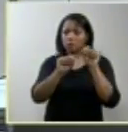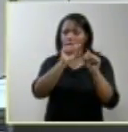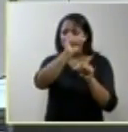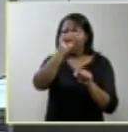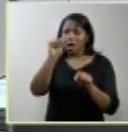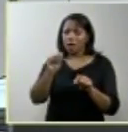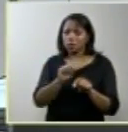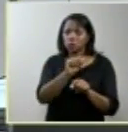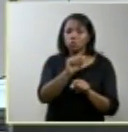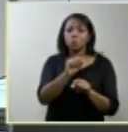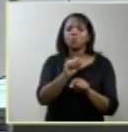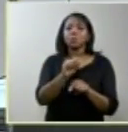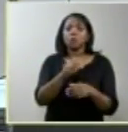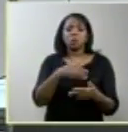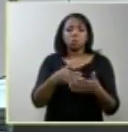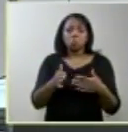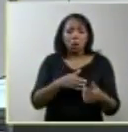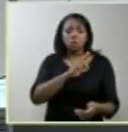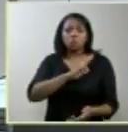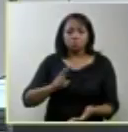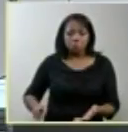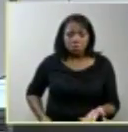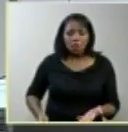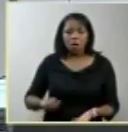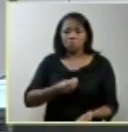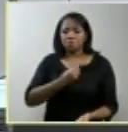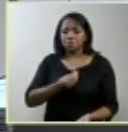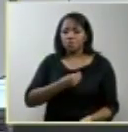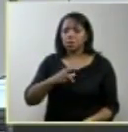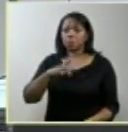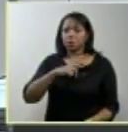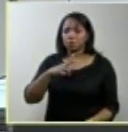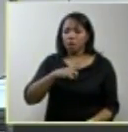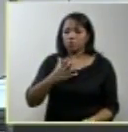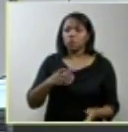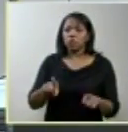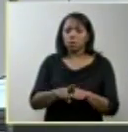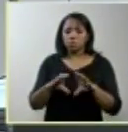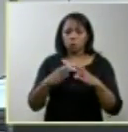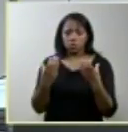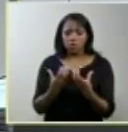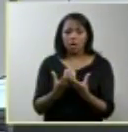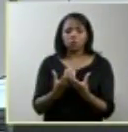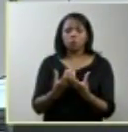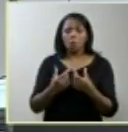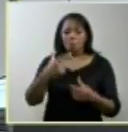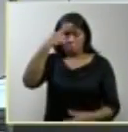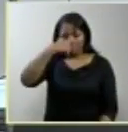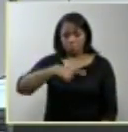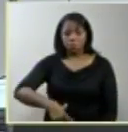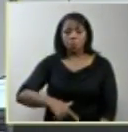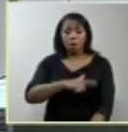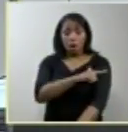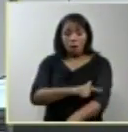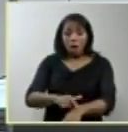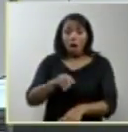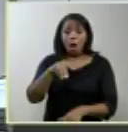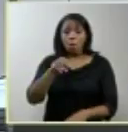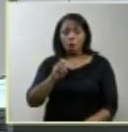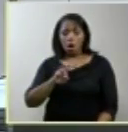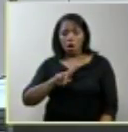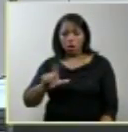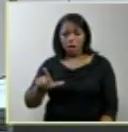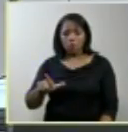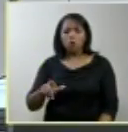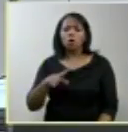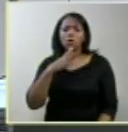ignorar a importância das religiões para a vida privada das pessoas e de nossas comunidades morais significa reconhecer que para a